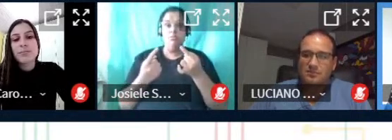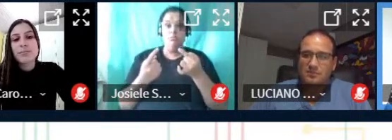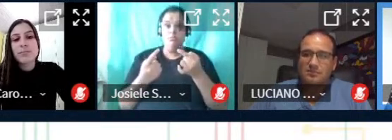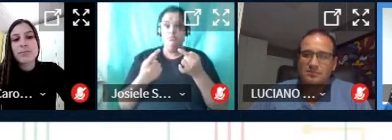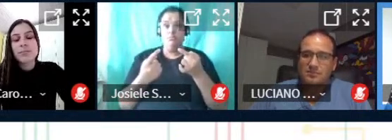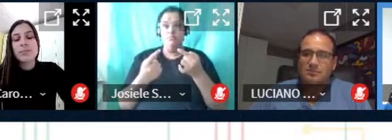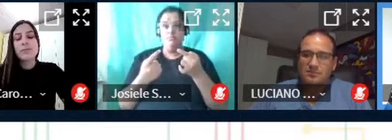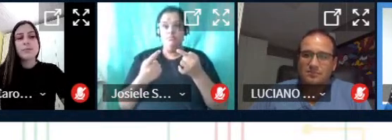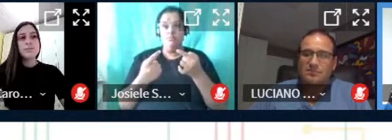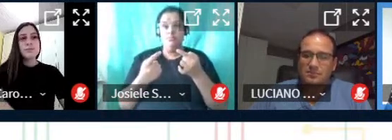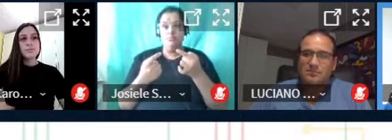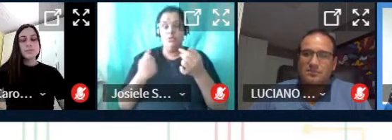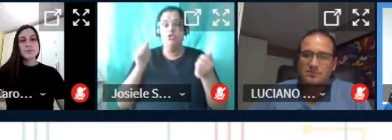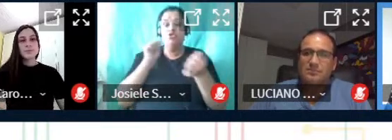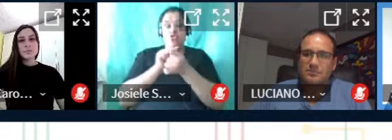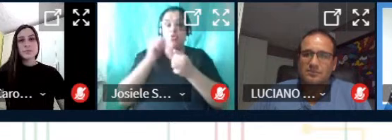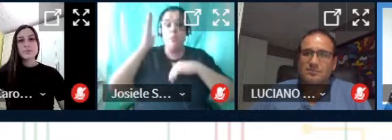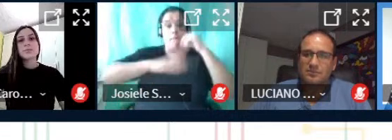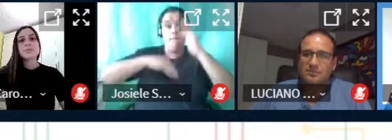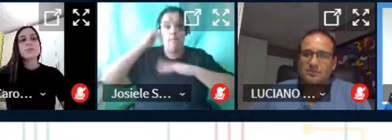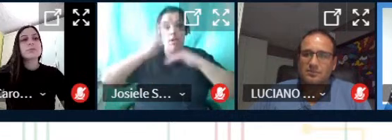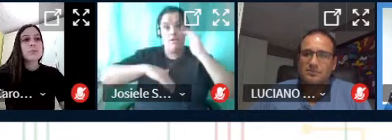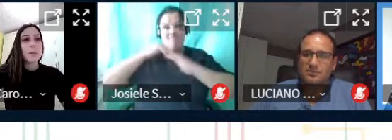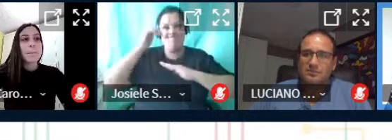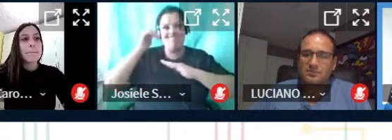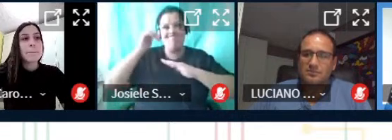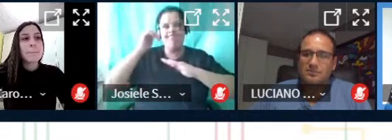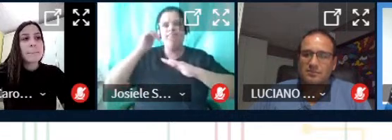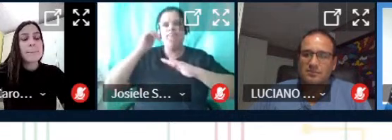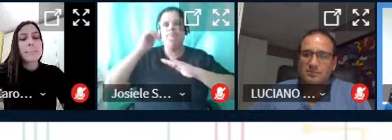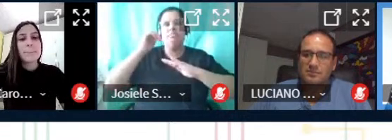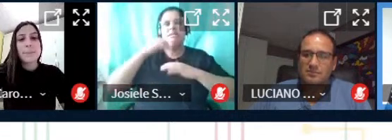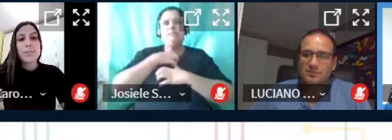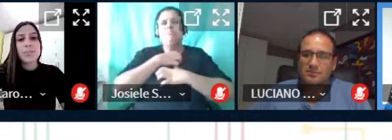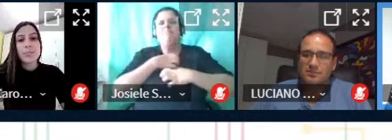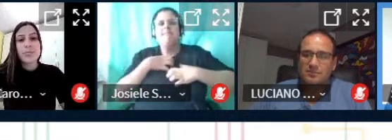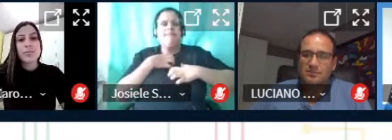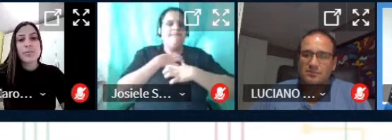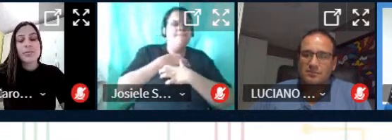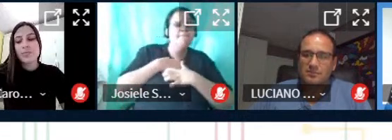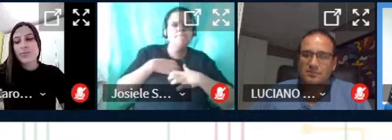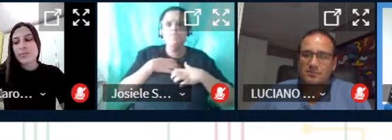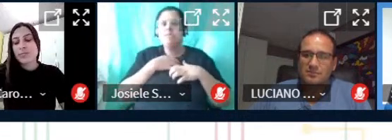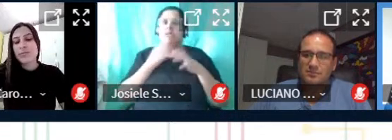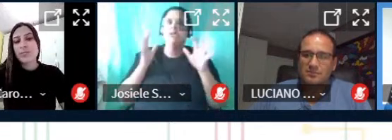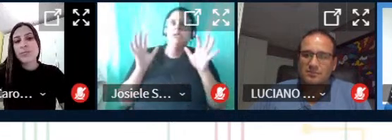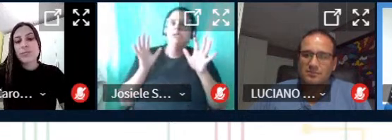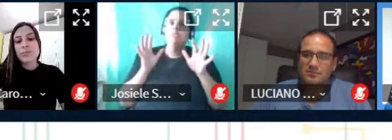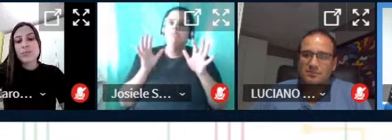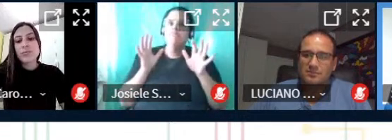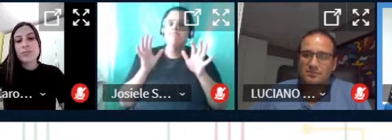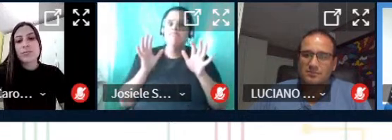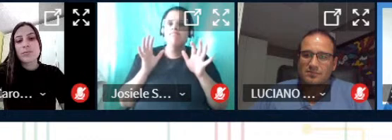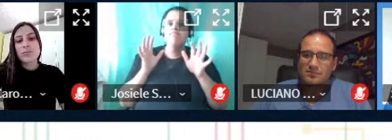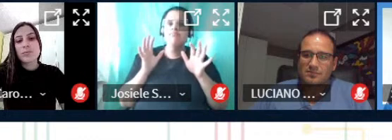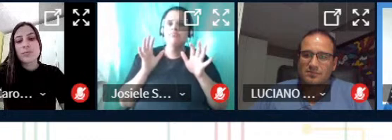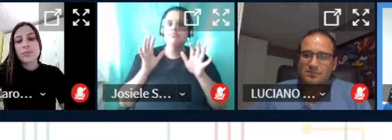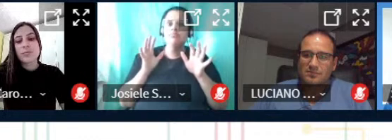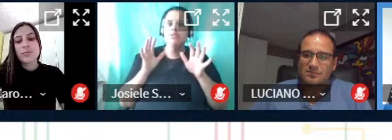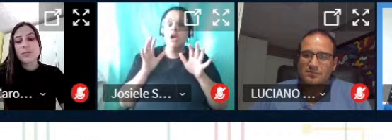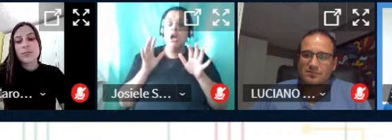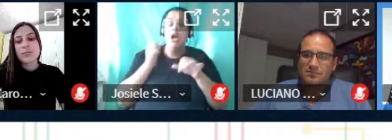a gente nunca conseguiu colocar em prática e isso aí foi tomando uma inquietude em nós assim de uma tal maneira que culminou aí em